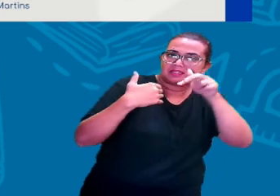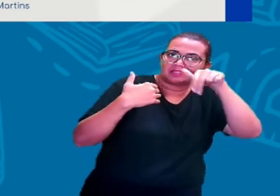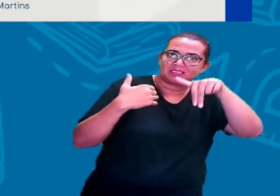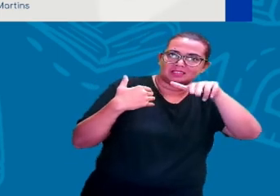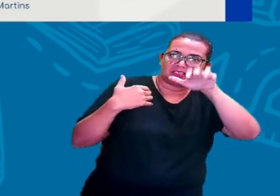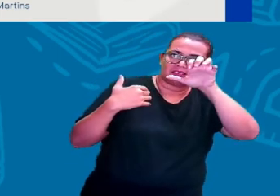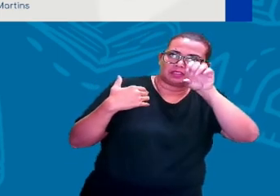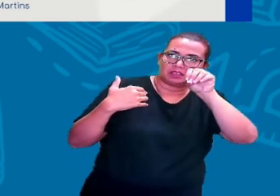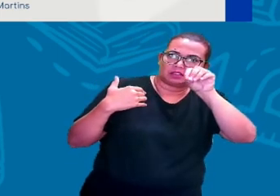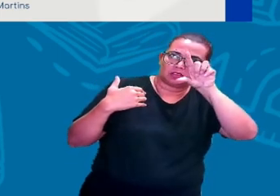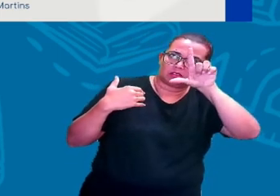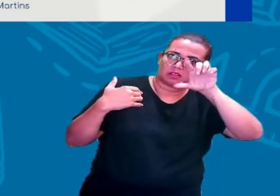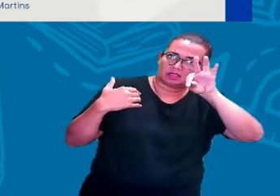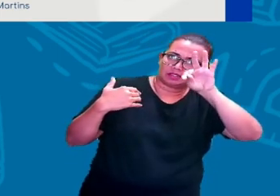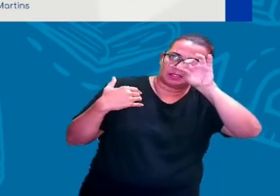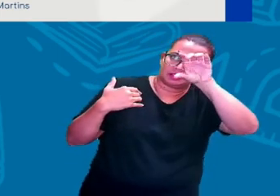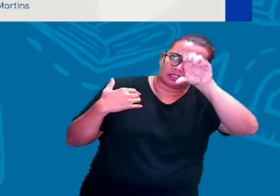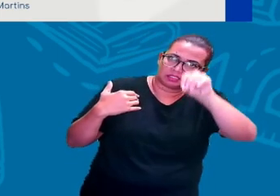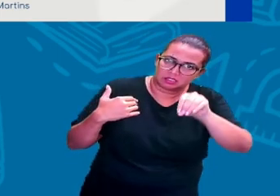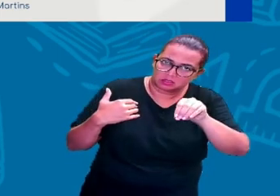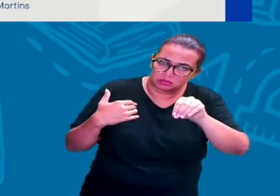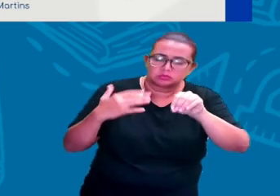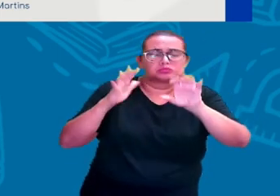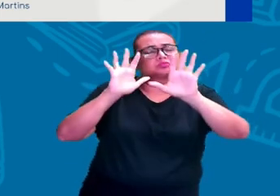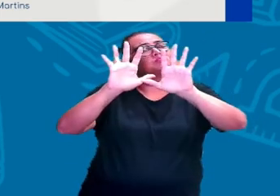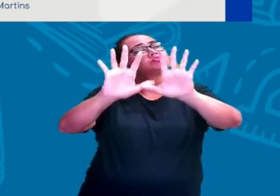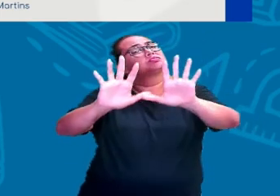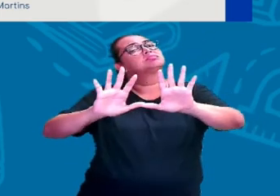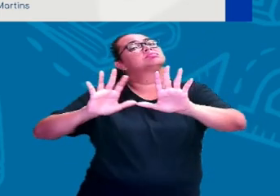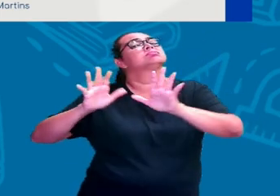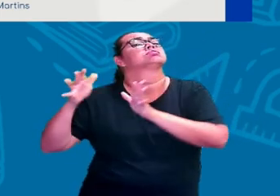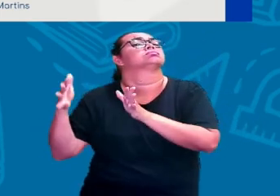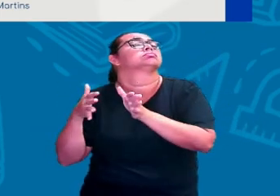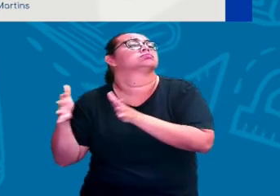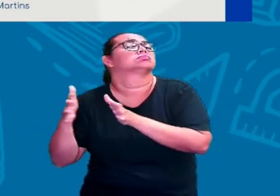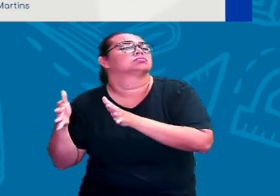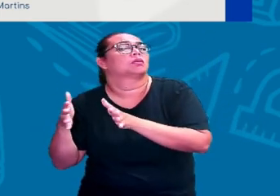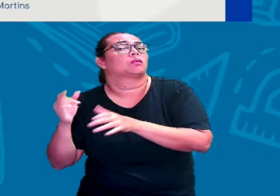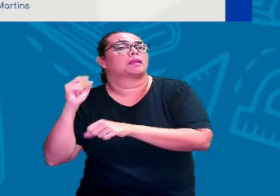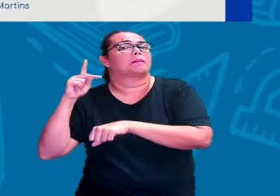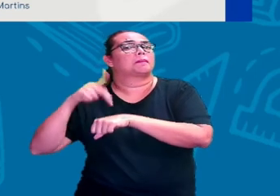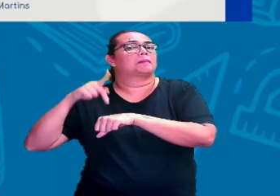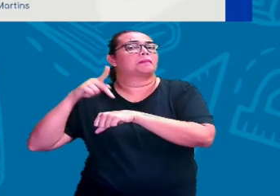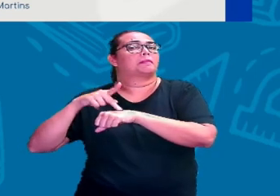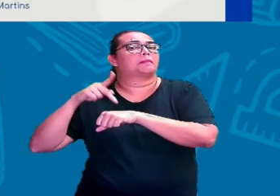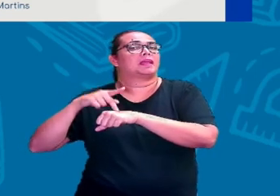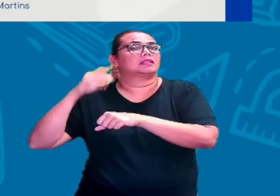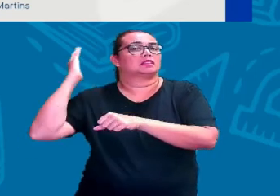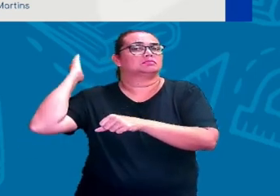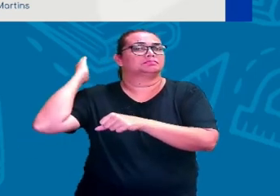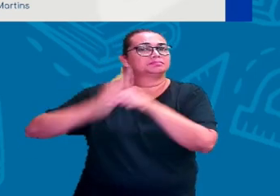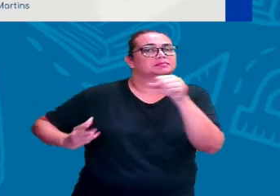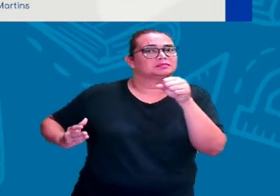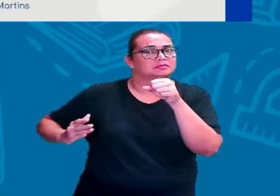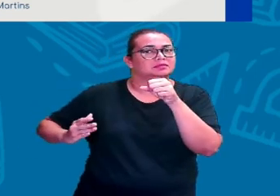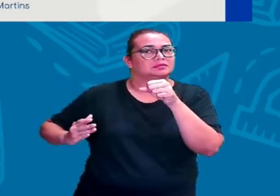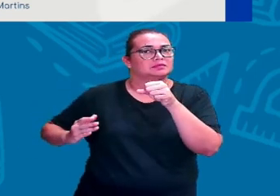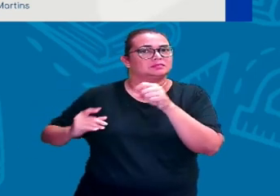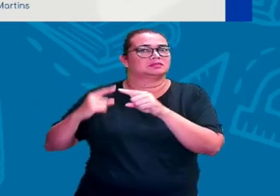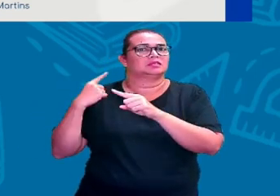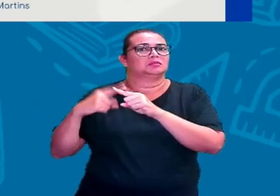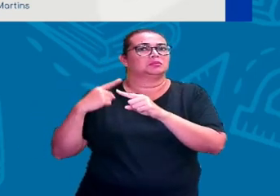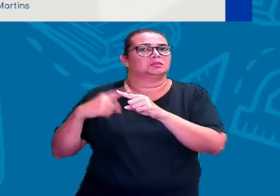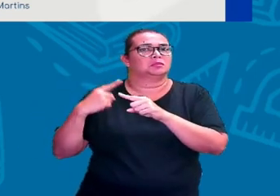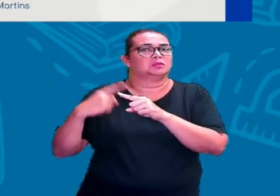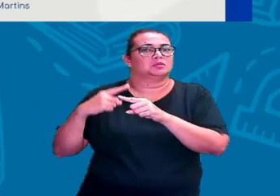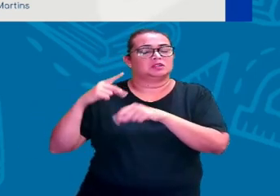Então, quais eram as ferramentas que foram criadas, né? A idade da pedra lascada. Então, lascada porque o trato,